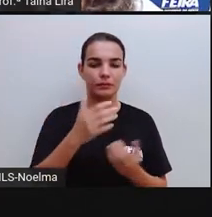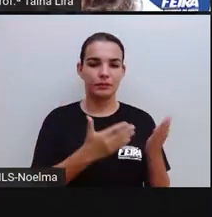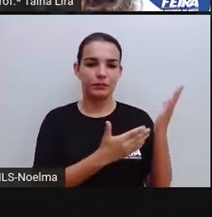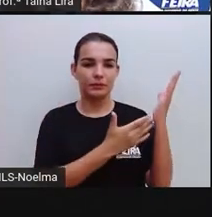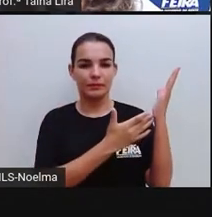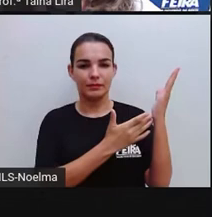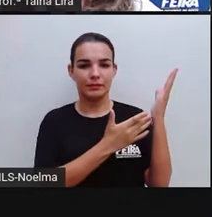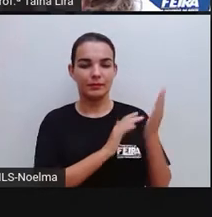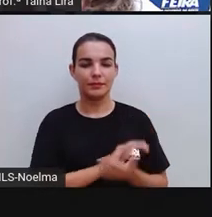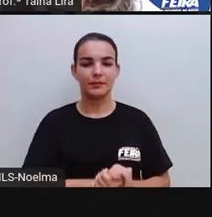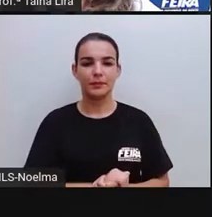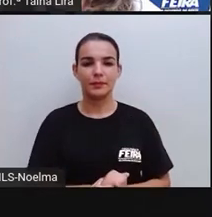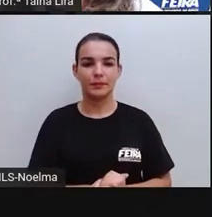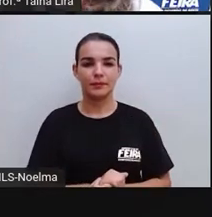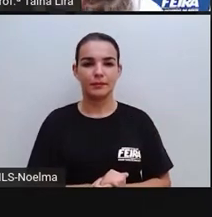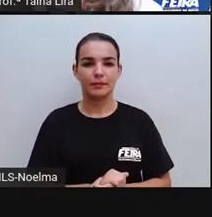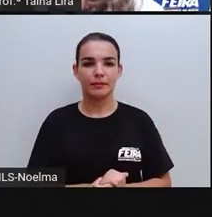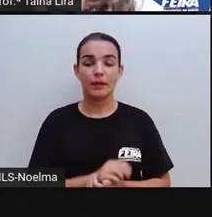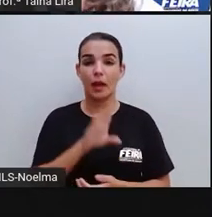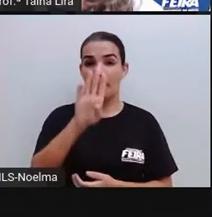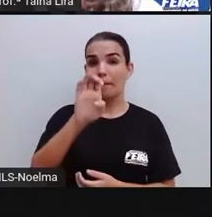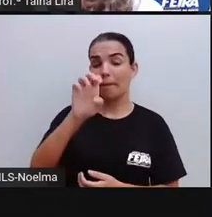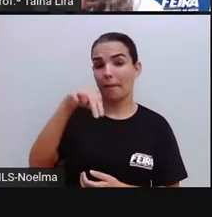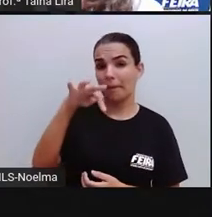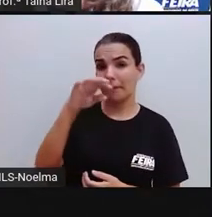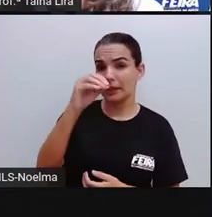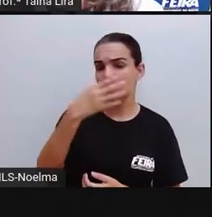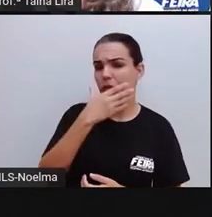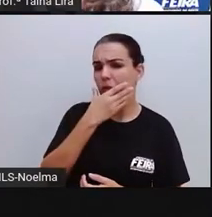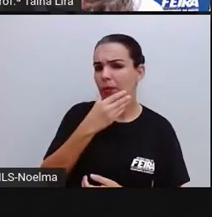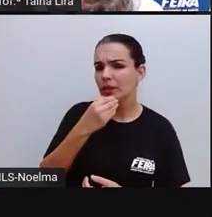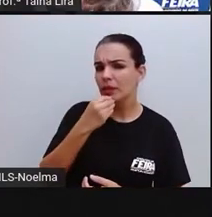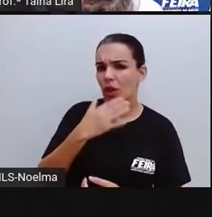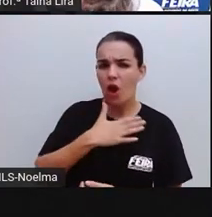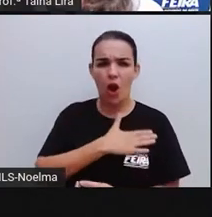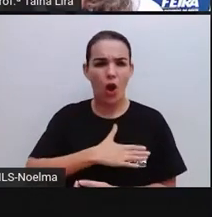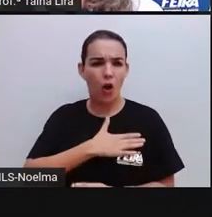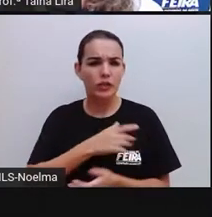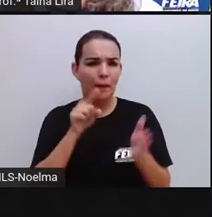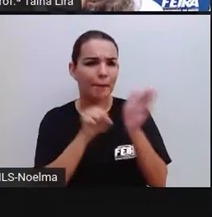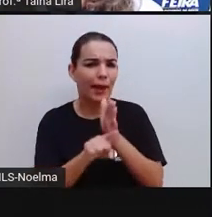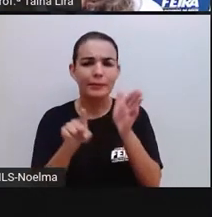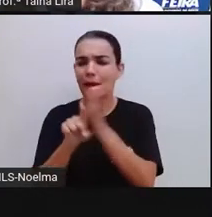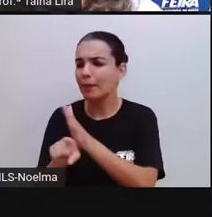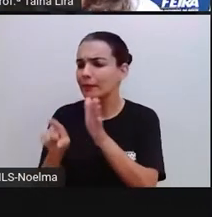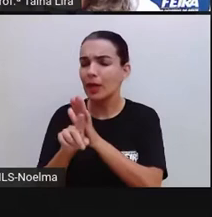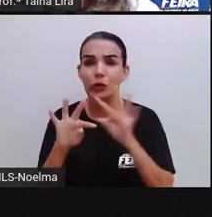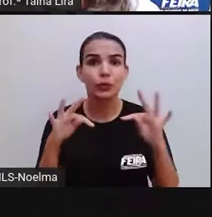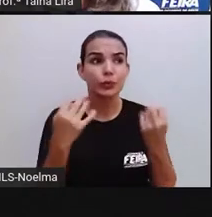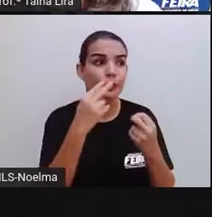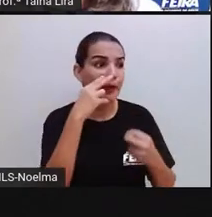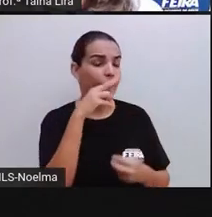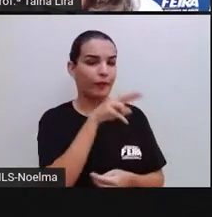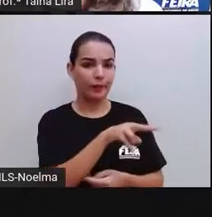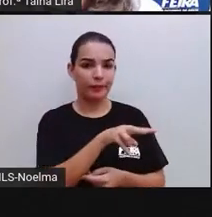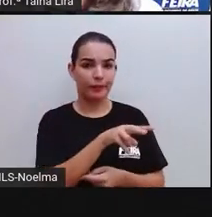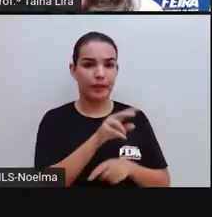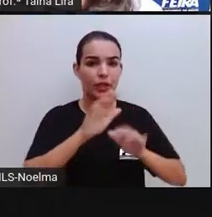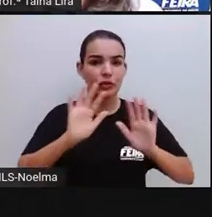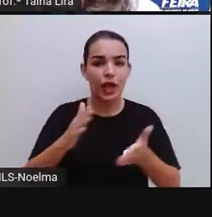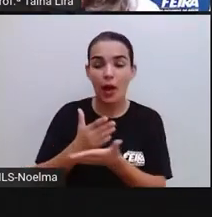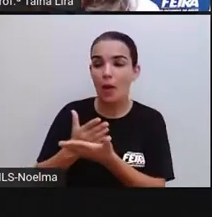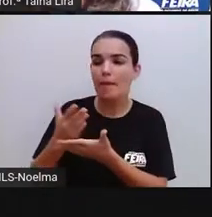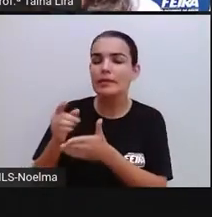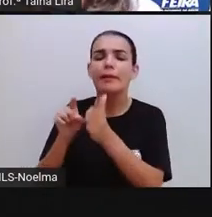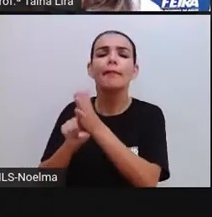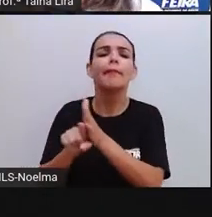Então, olha lá. Bento é um menino que gosta de perguntar tudo o que ele vê. Já começa